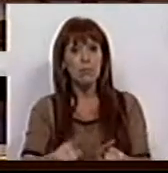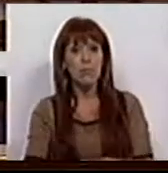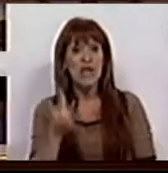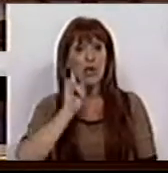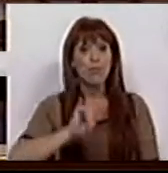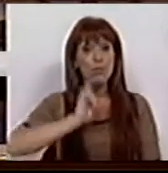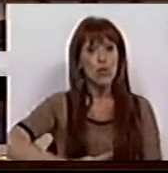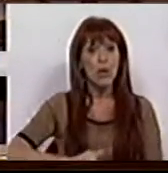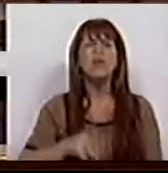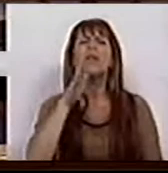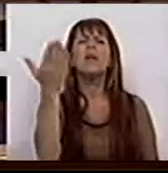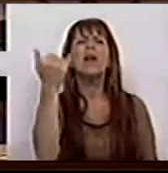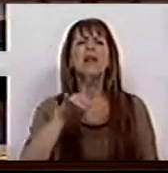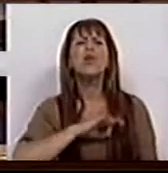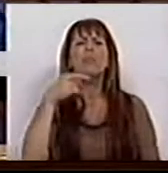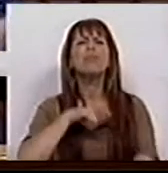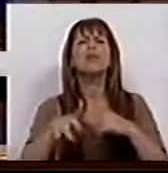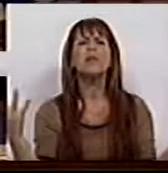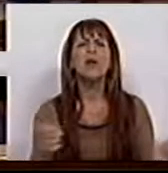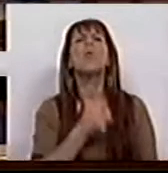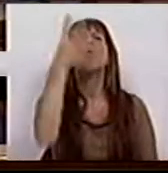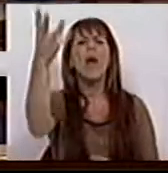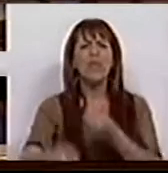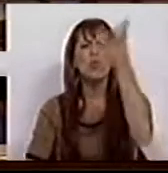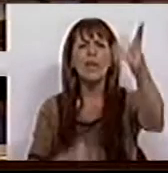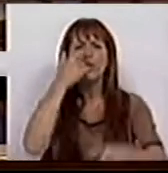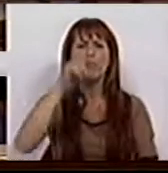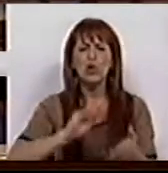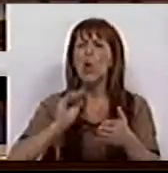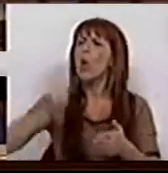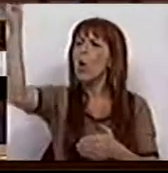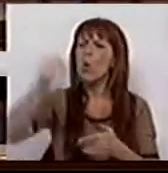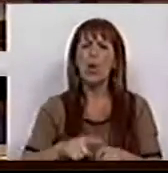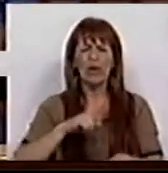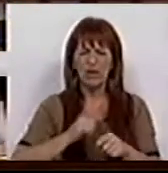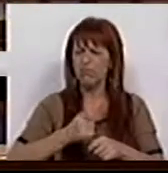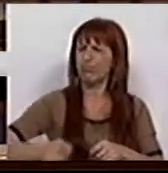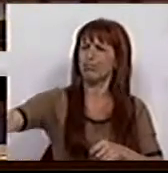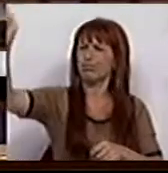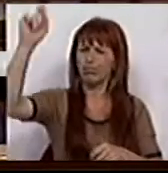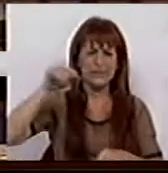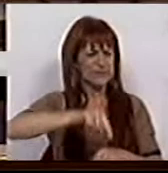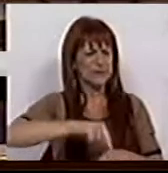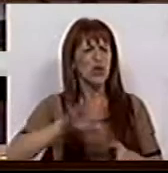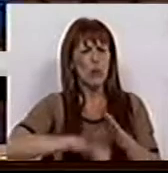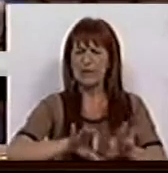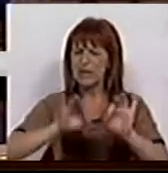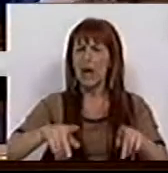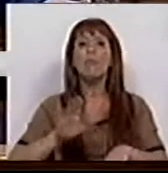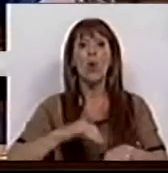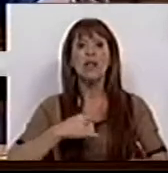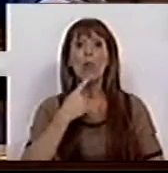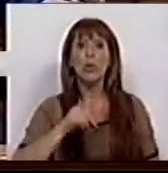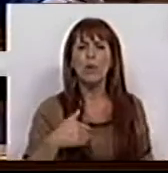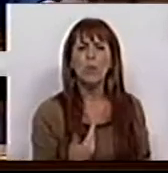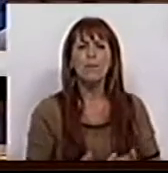as mulheres. Diga lá, Sr. Deputado, quantas pessoas contrataram duradouramente nestas condições e por isso eu